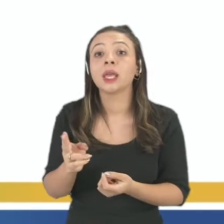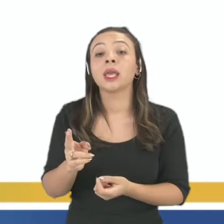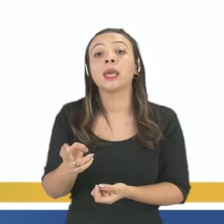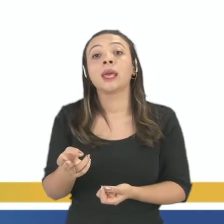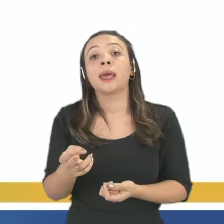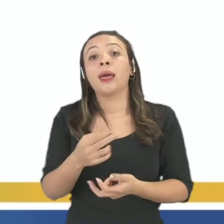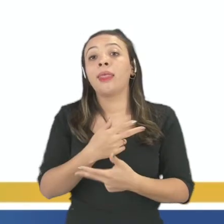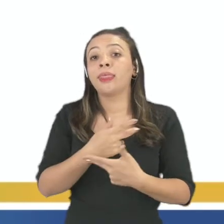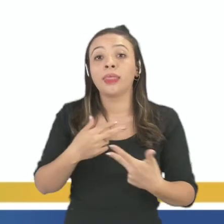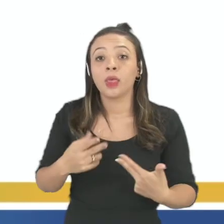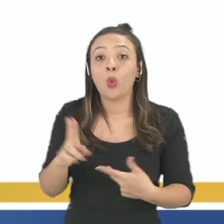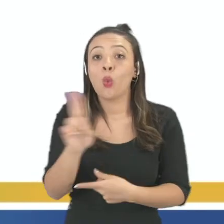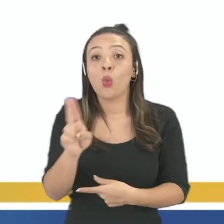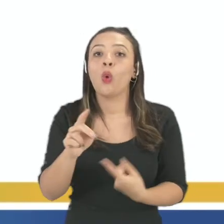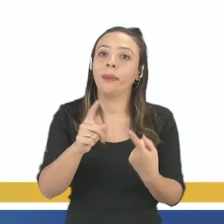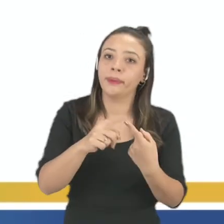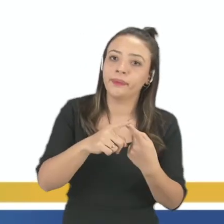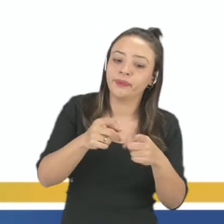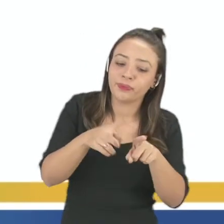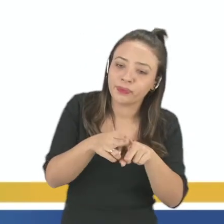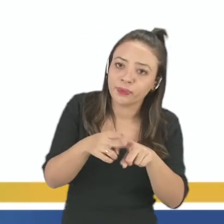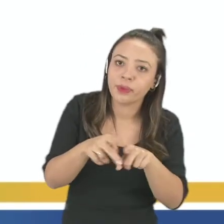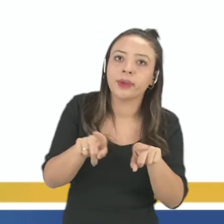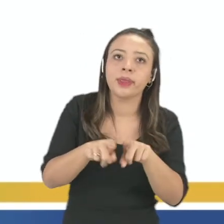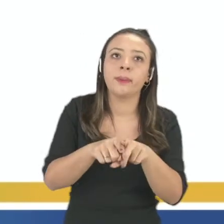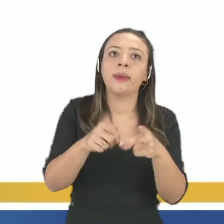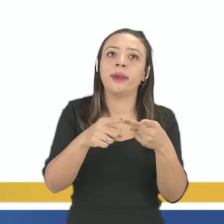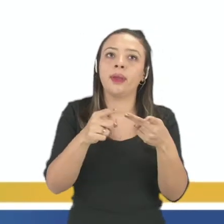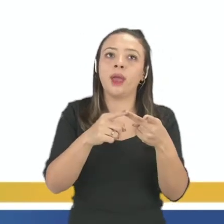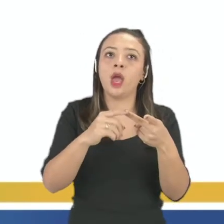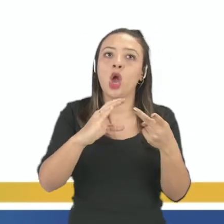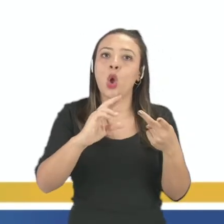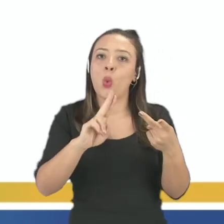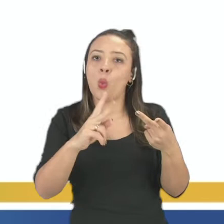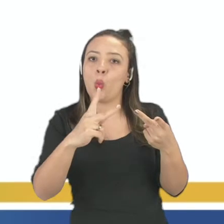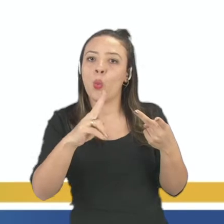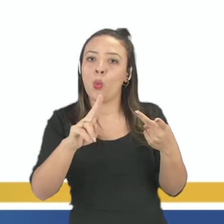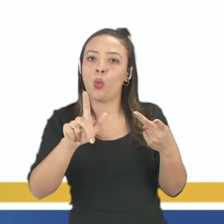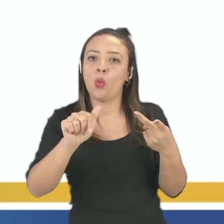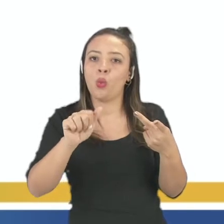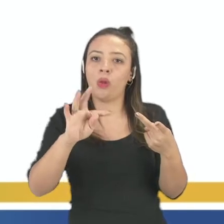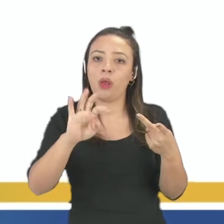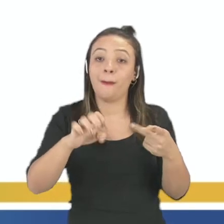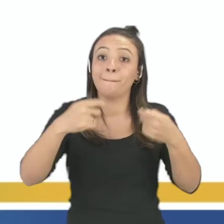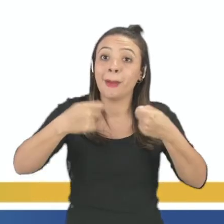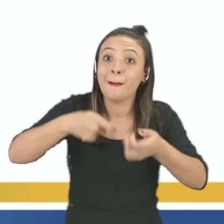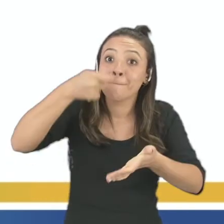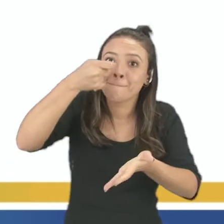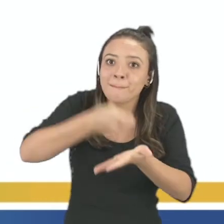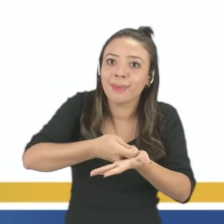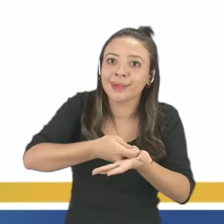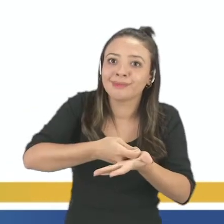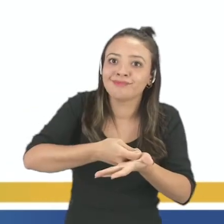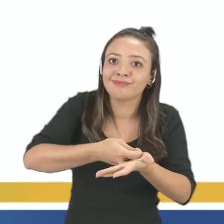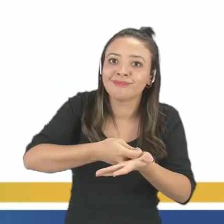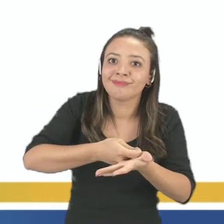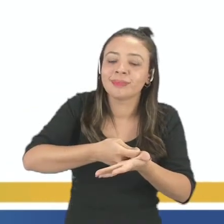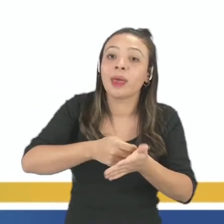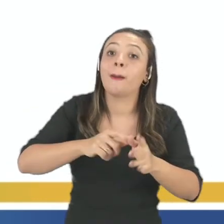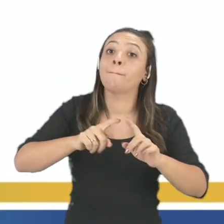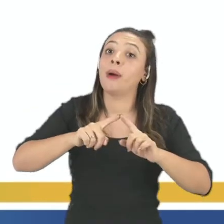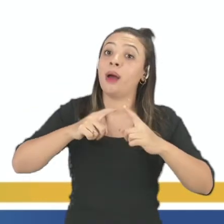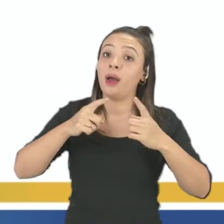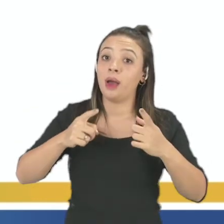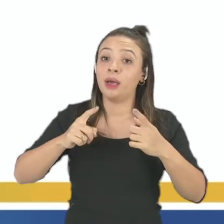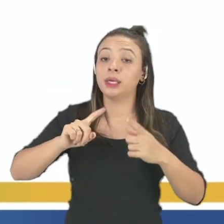e cupulate, sem o pagamento de royalties. Certo? Felizmente, essas patentes foram